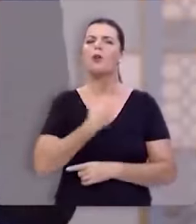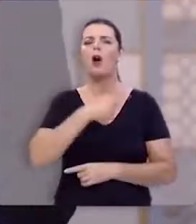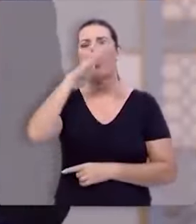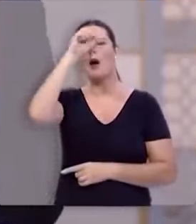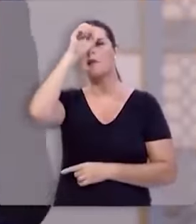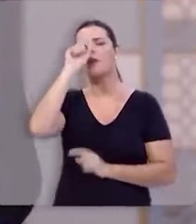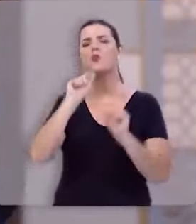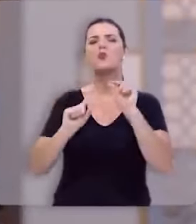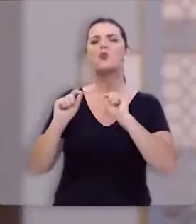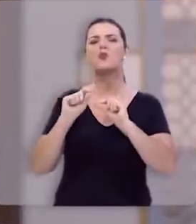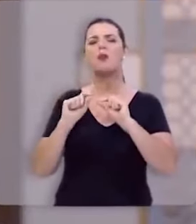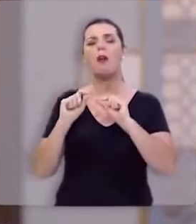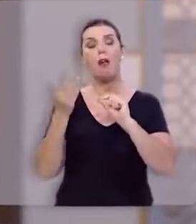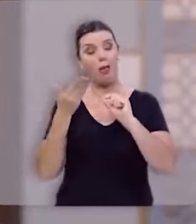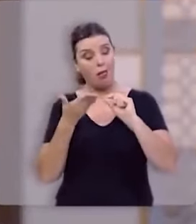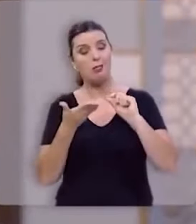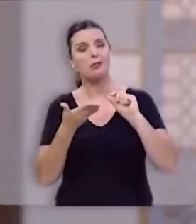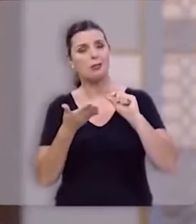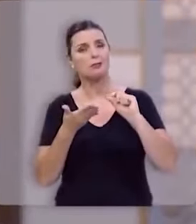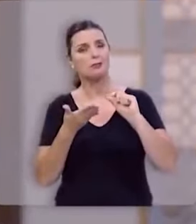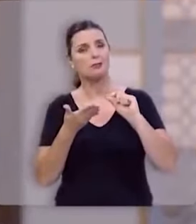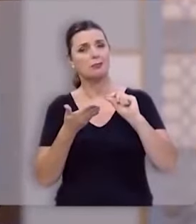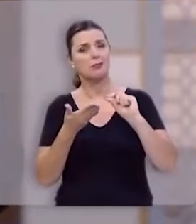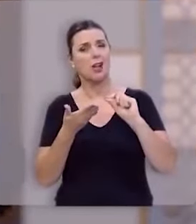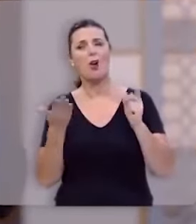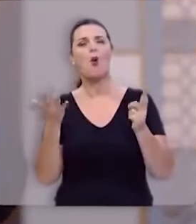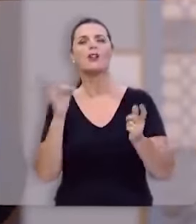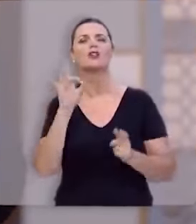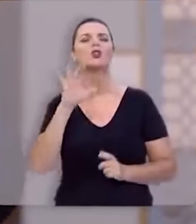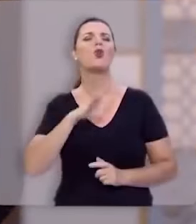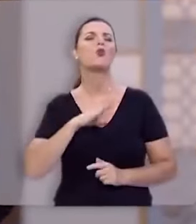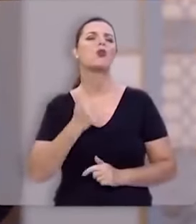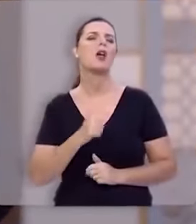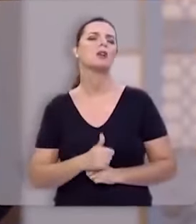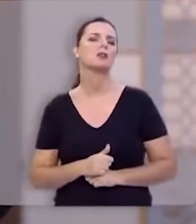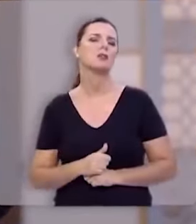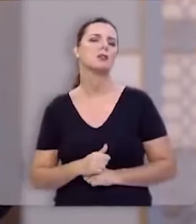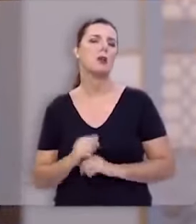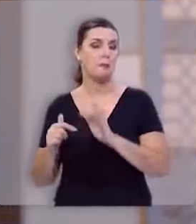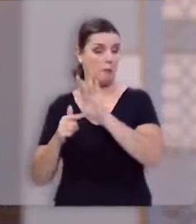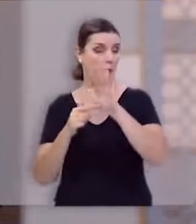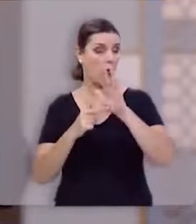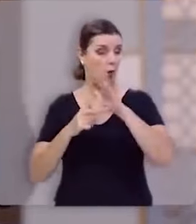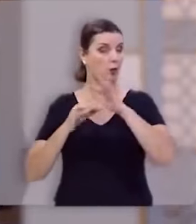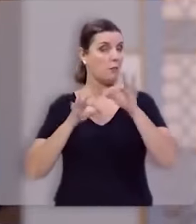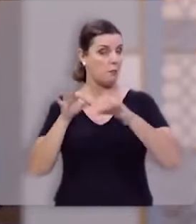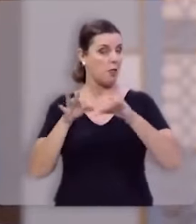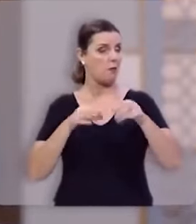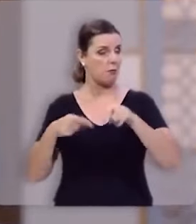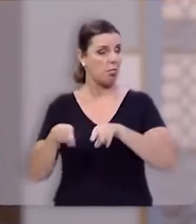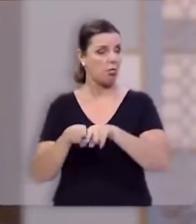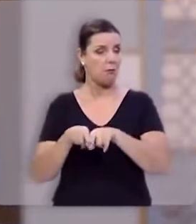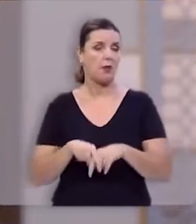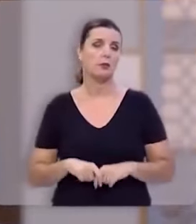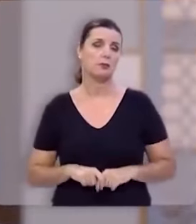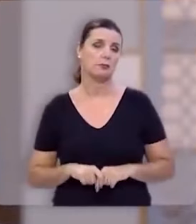a lição é esta não basta coragem é preciso preparo